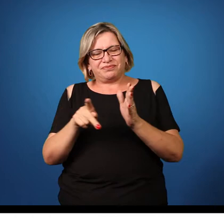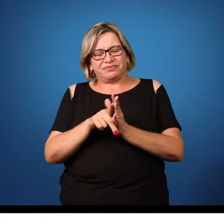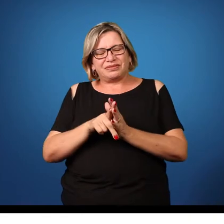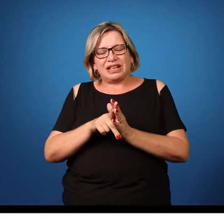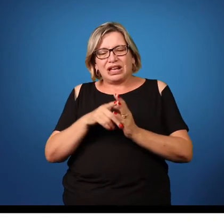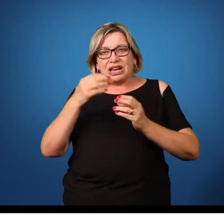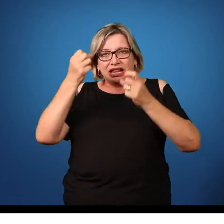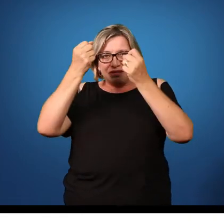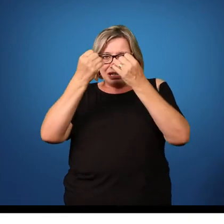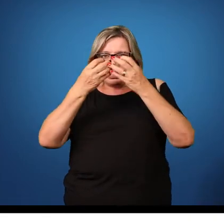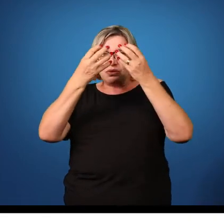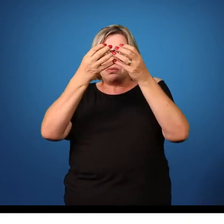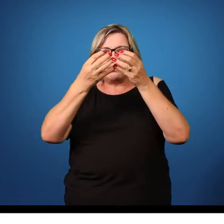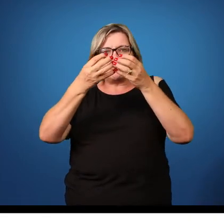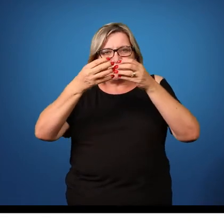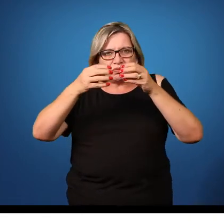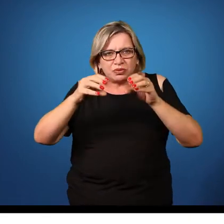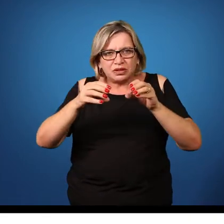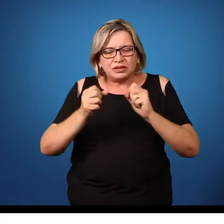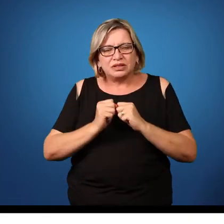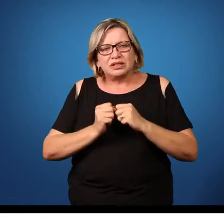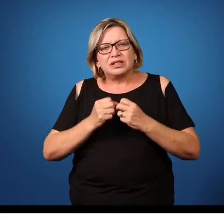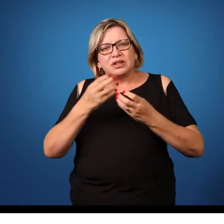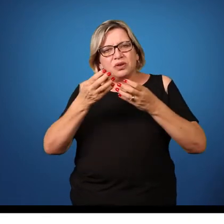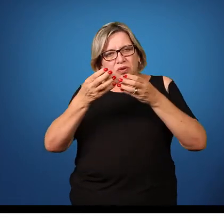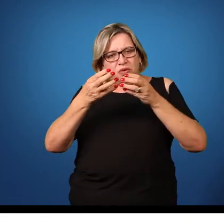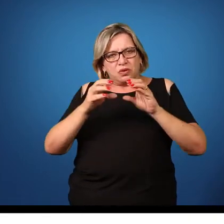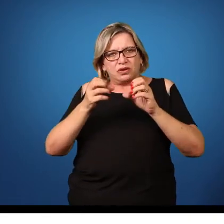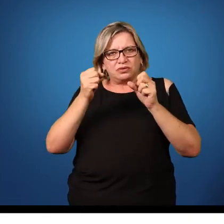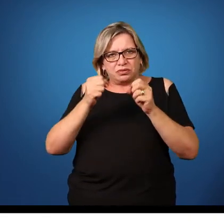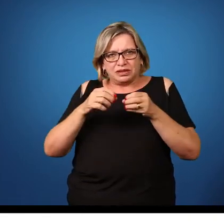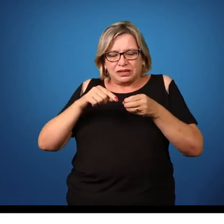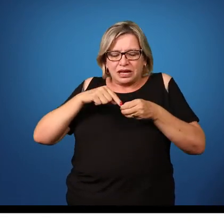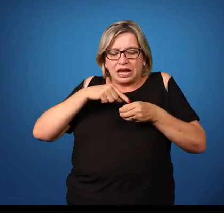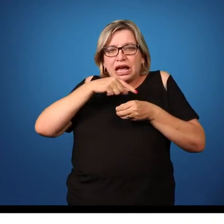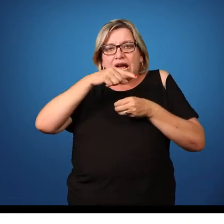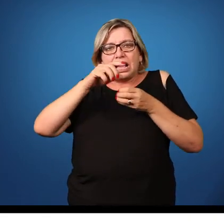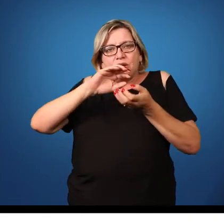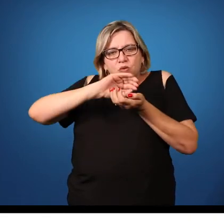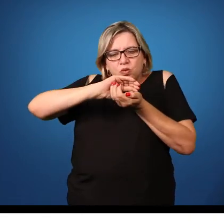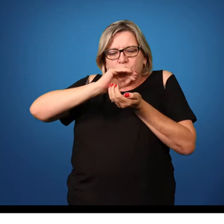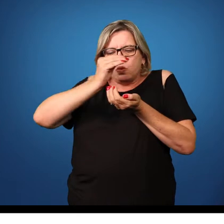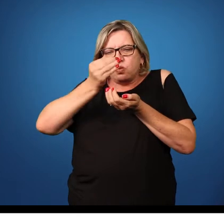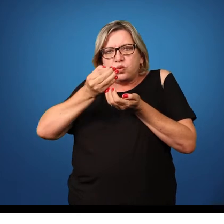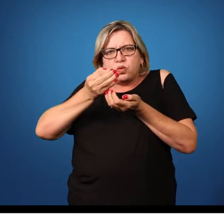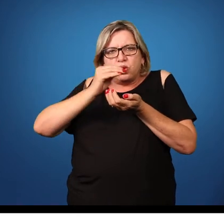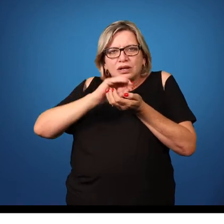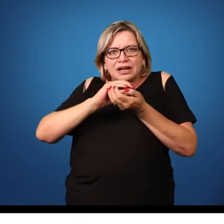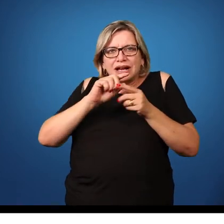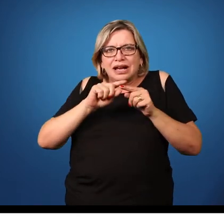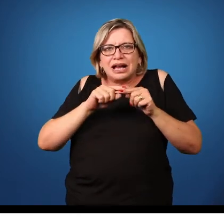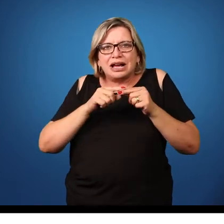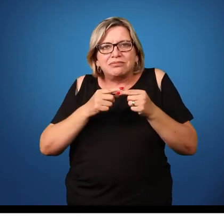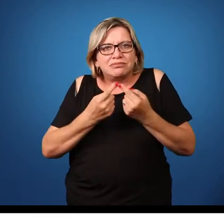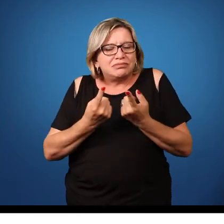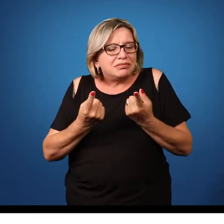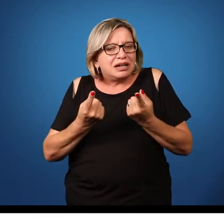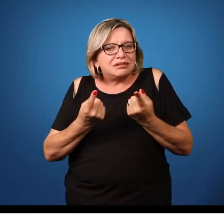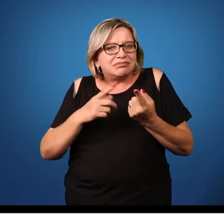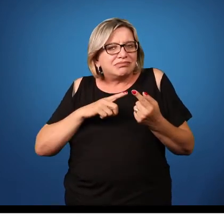ovos, os ovos, eles podem ser esféricos, só que não ocorre